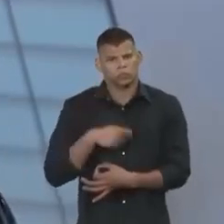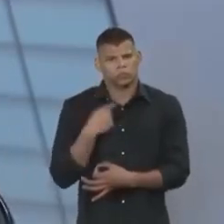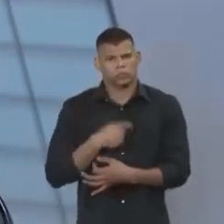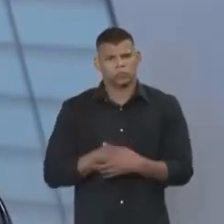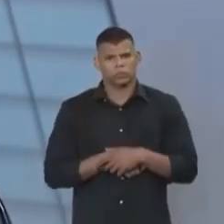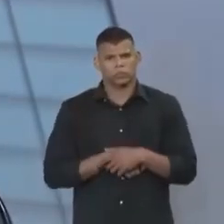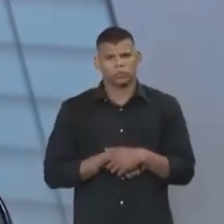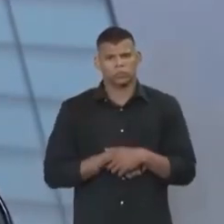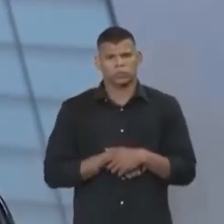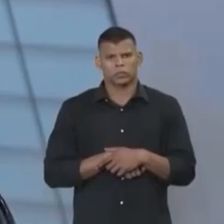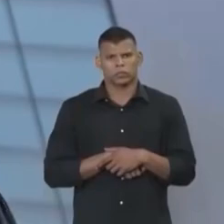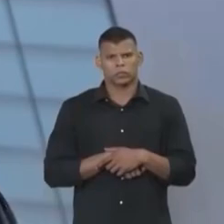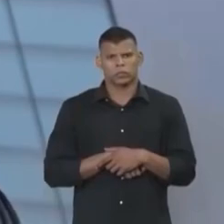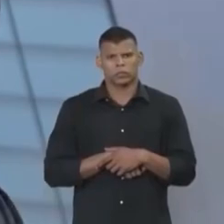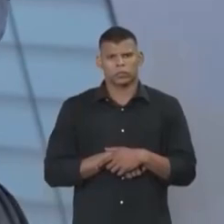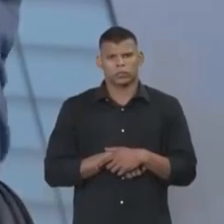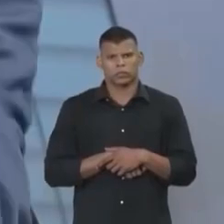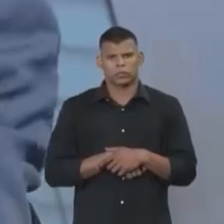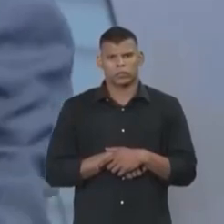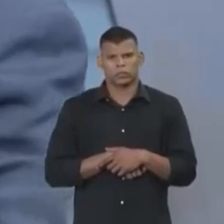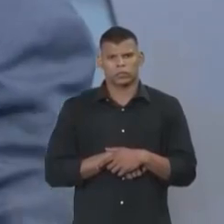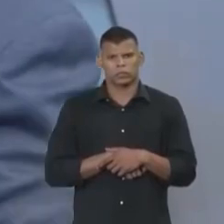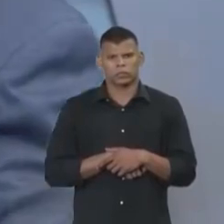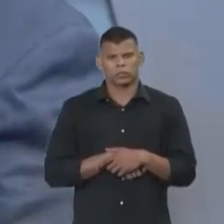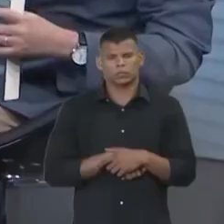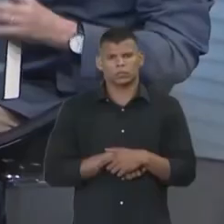Vou dar uma volta aqui na cercania de Fortaleza.